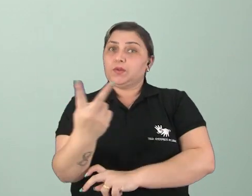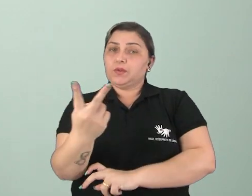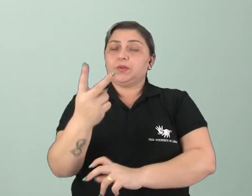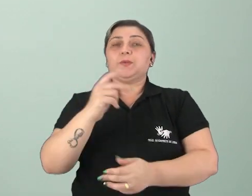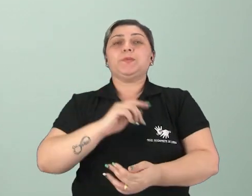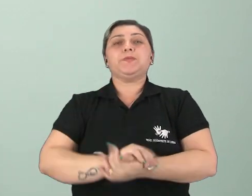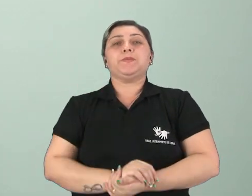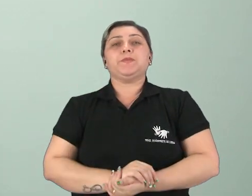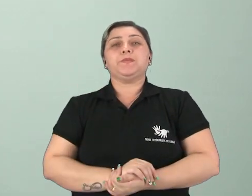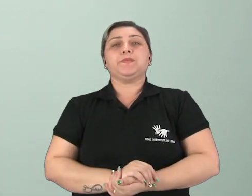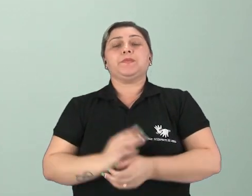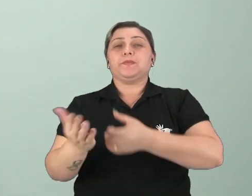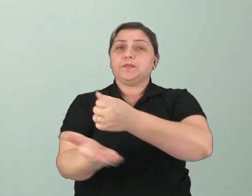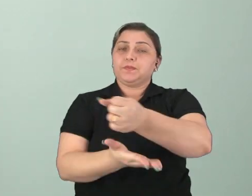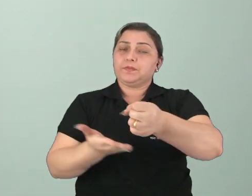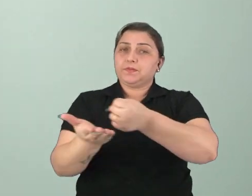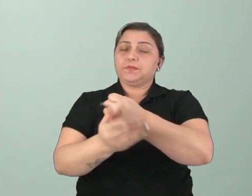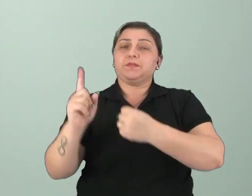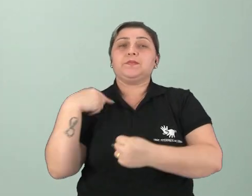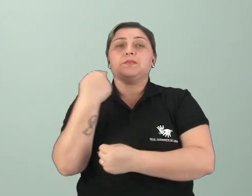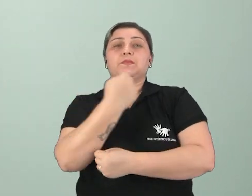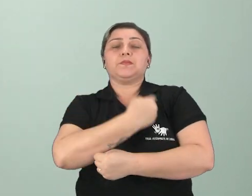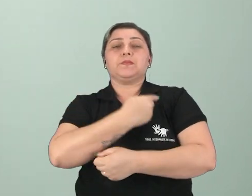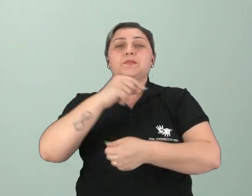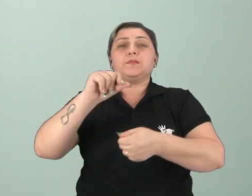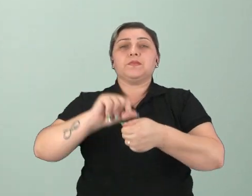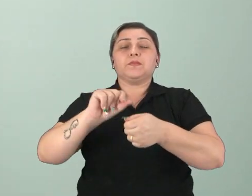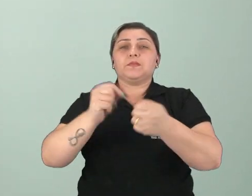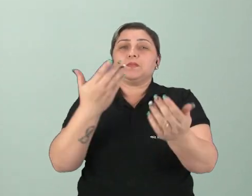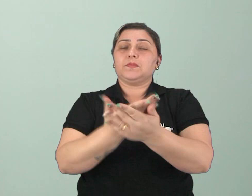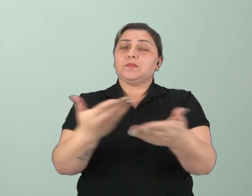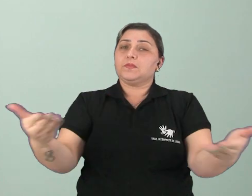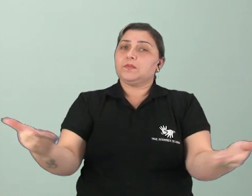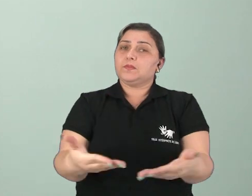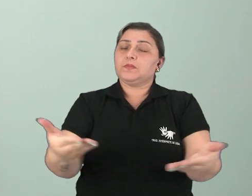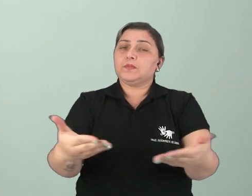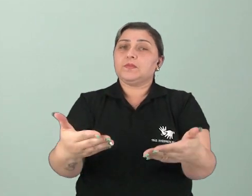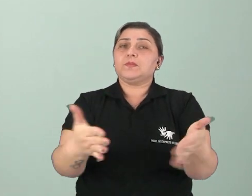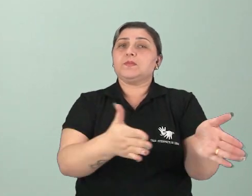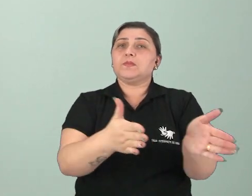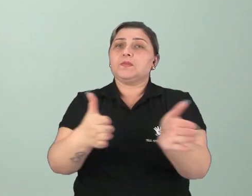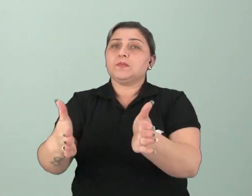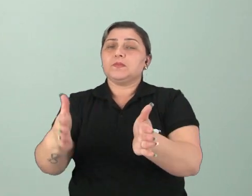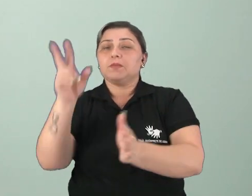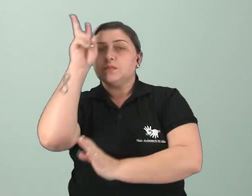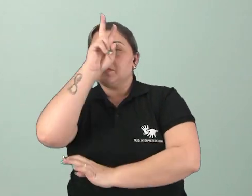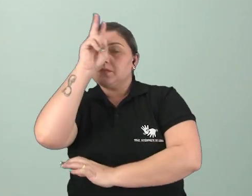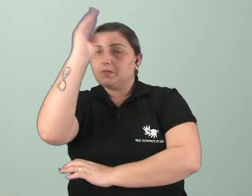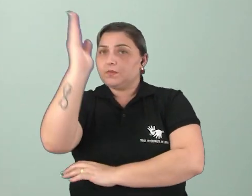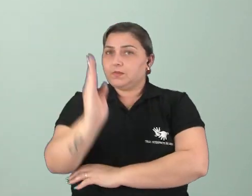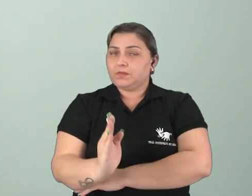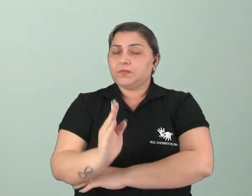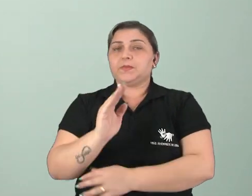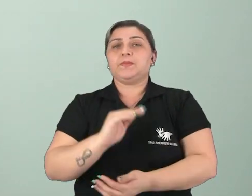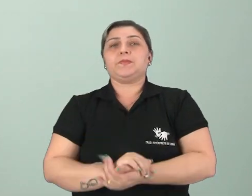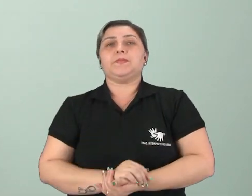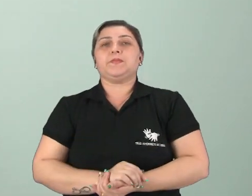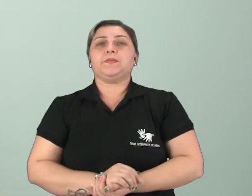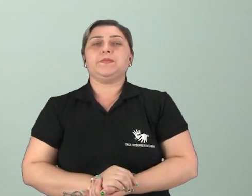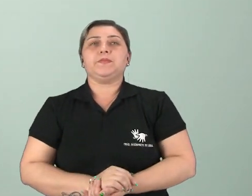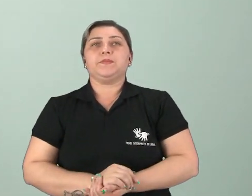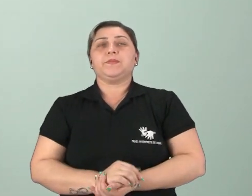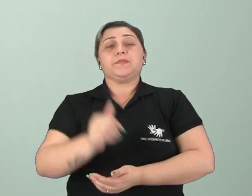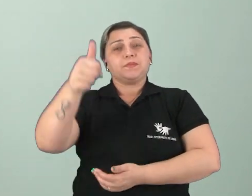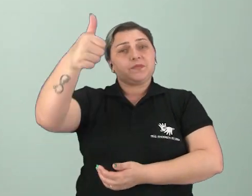tempos. Então baseado nisso a gente vai fazer na aula de hoje a chamada periodização da história do Brasil, que nada mais é